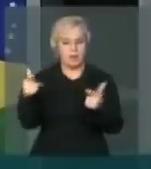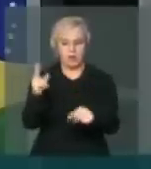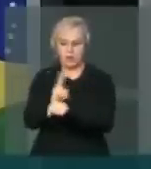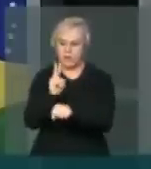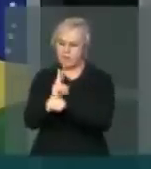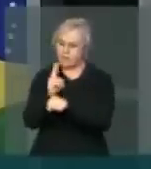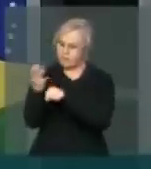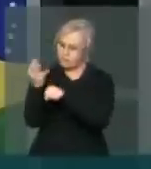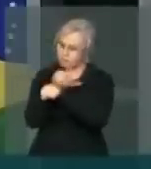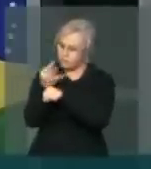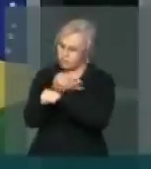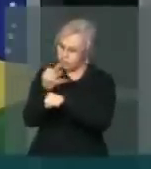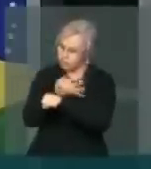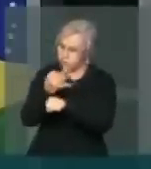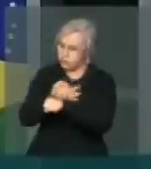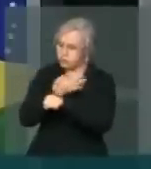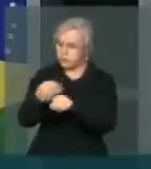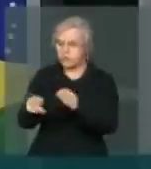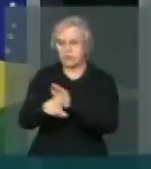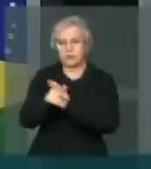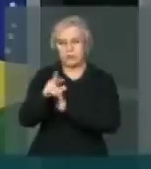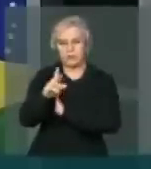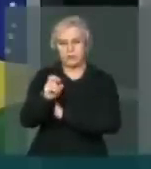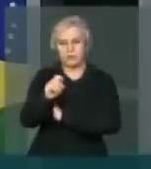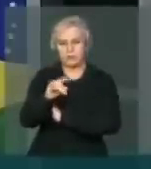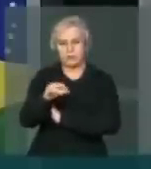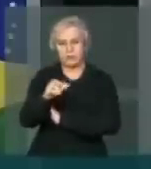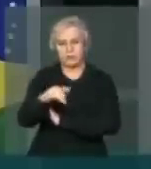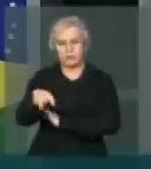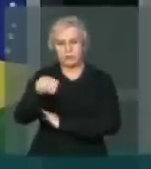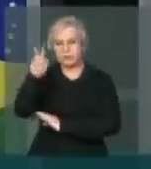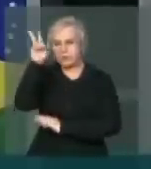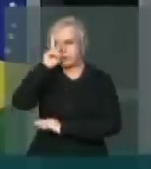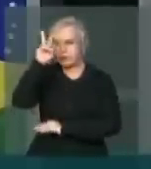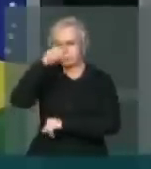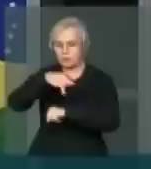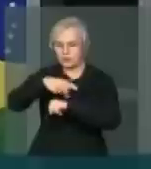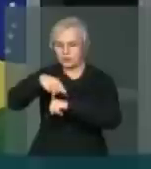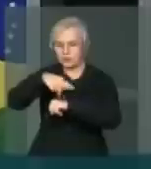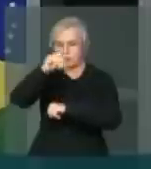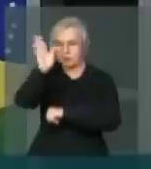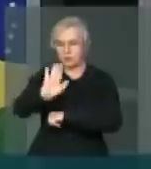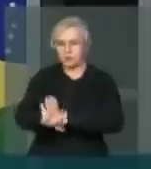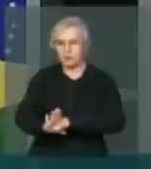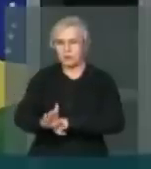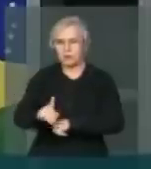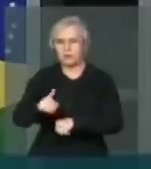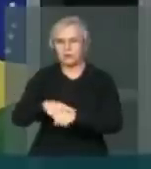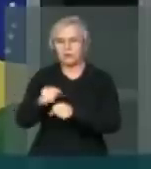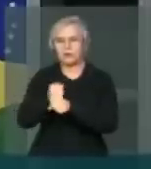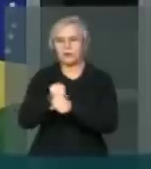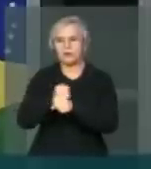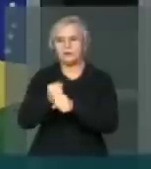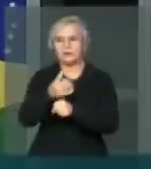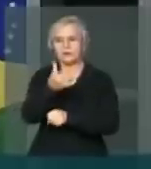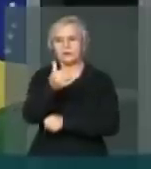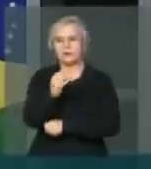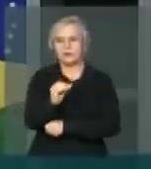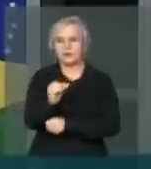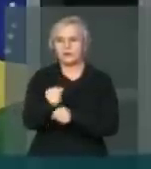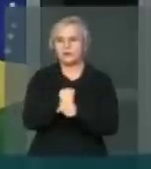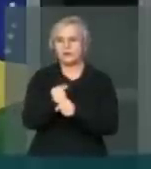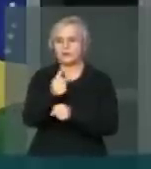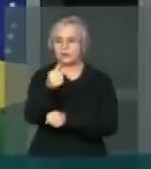Maior trincheira De resistência Na história desse país Durante as décadas De 60 e 70